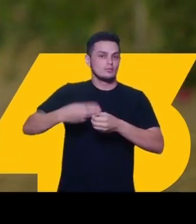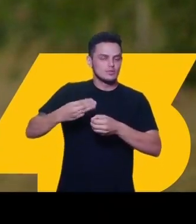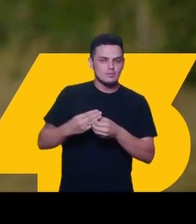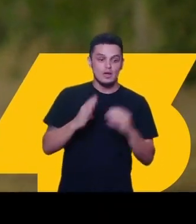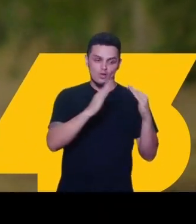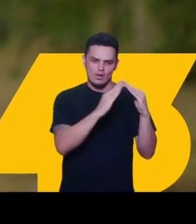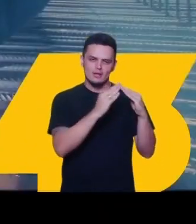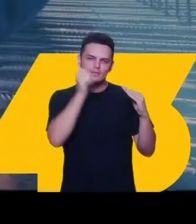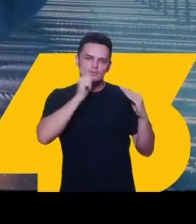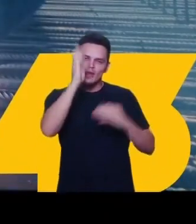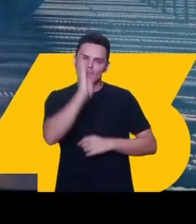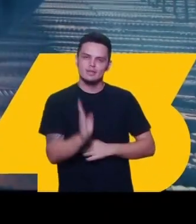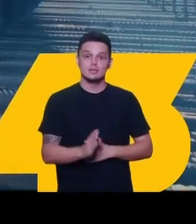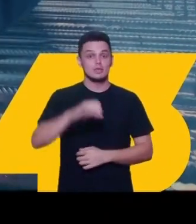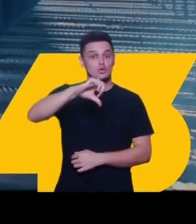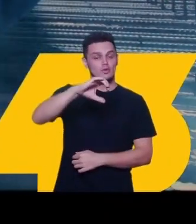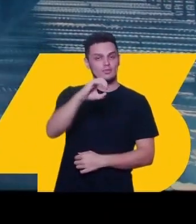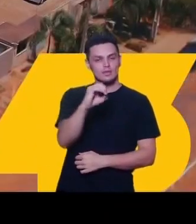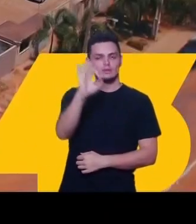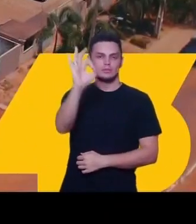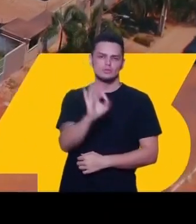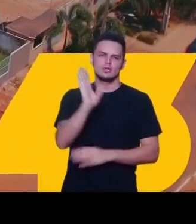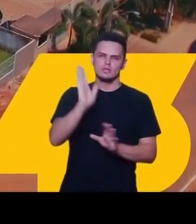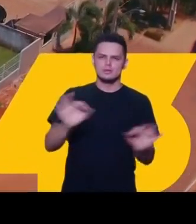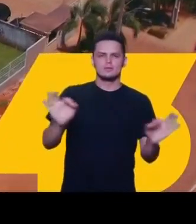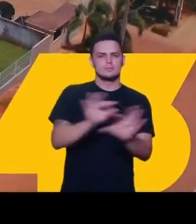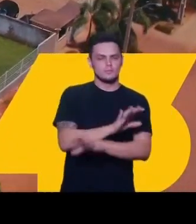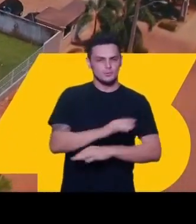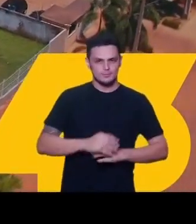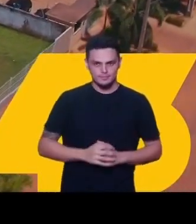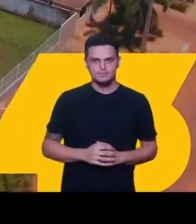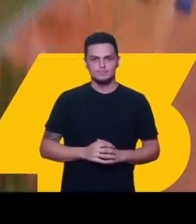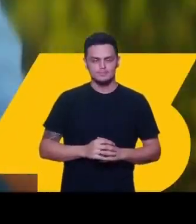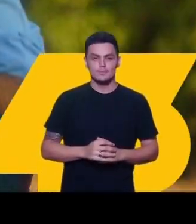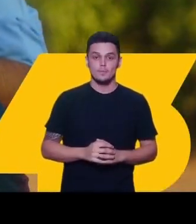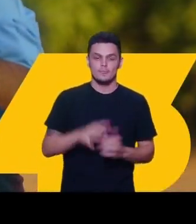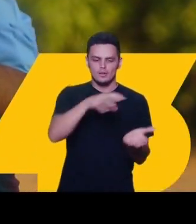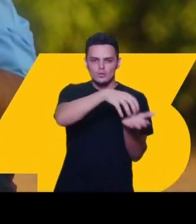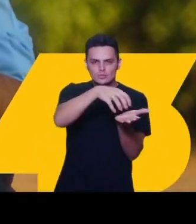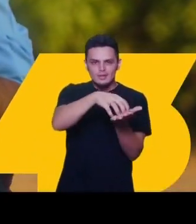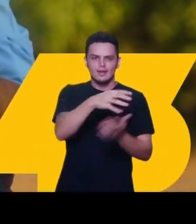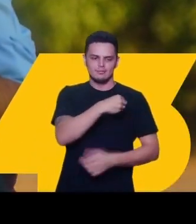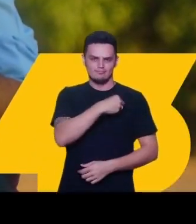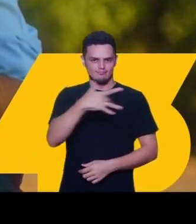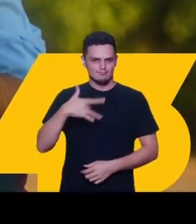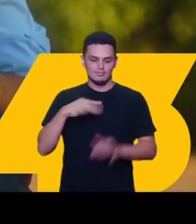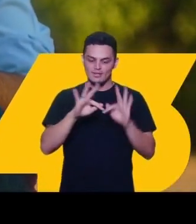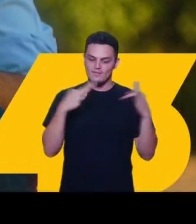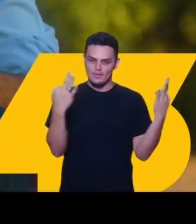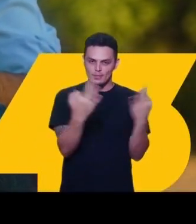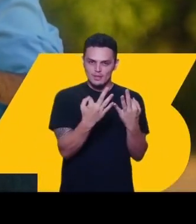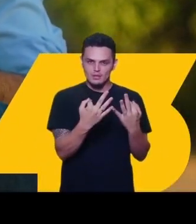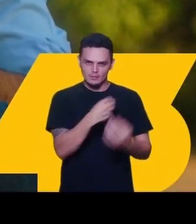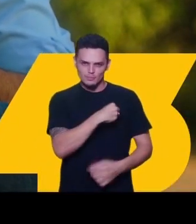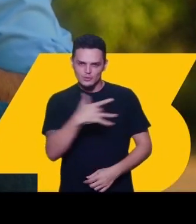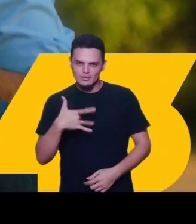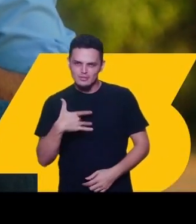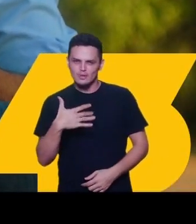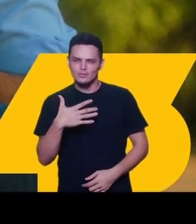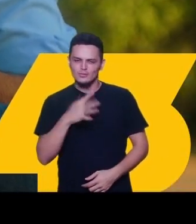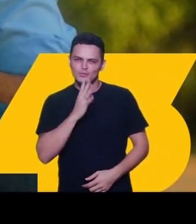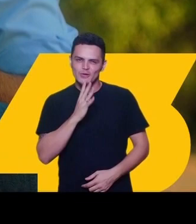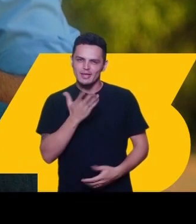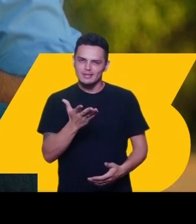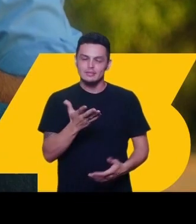Municipal, Casa da Mulher Brasileira, 90% concluída. Unidade de Saúde da Família. O